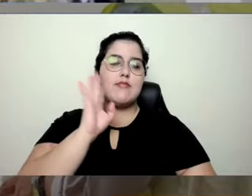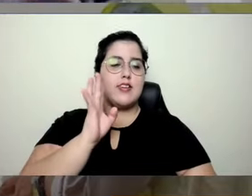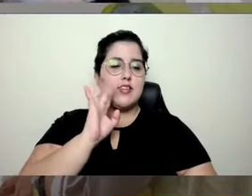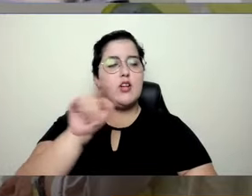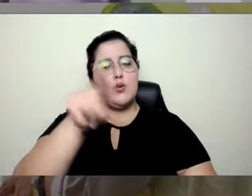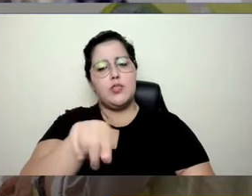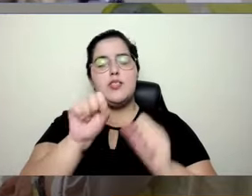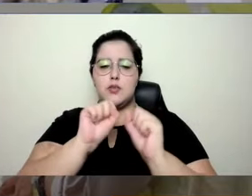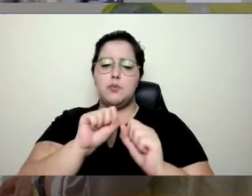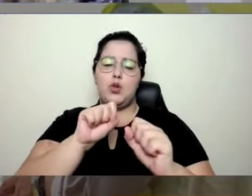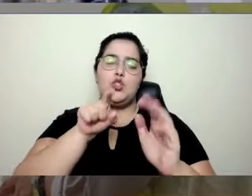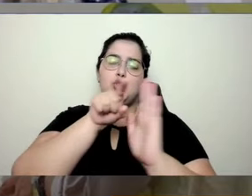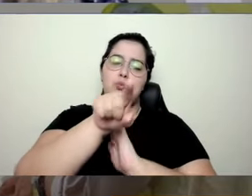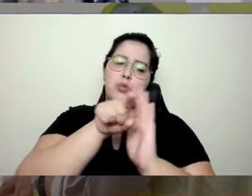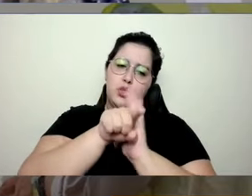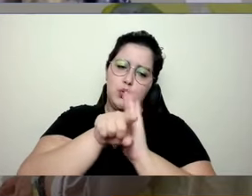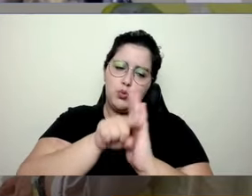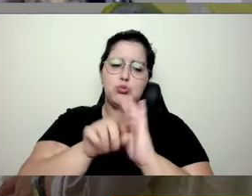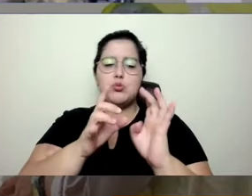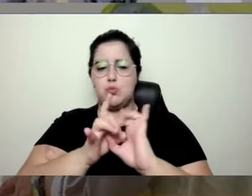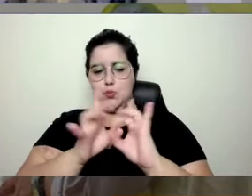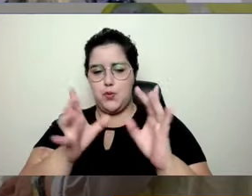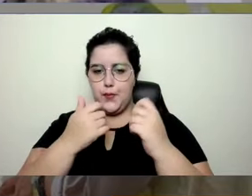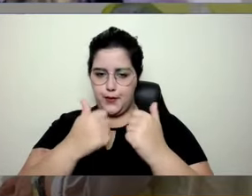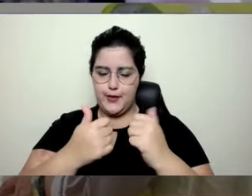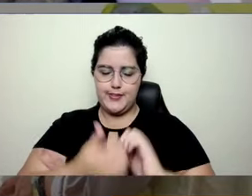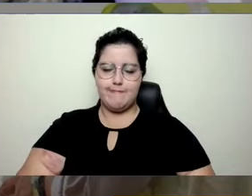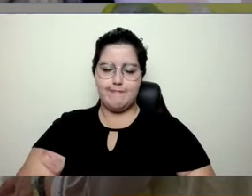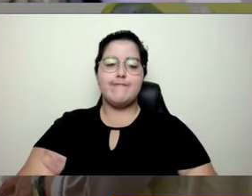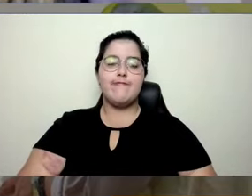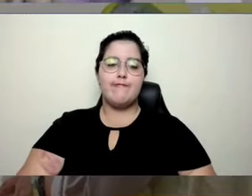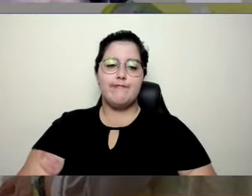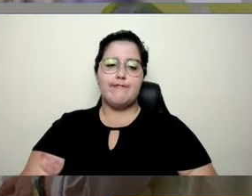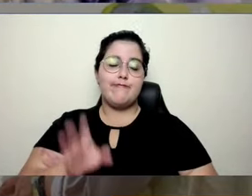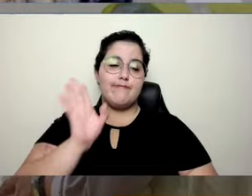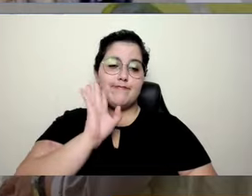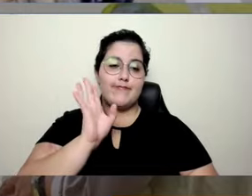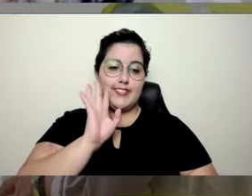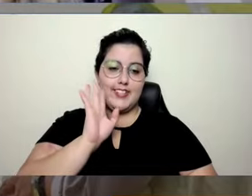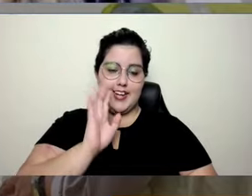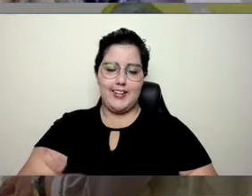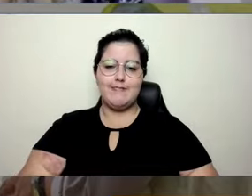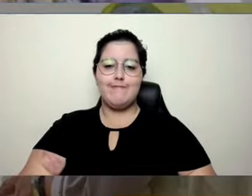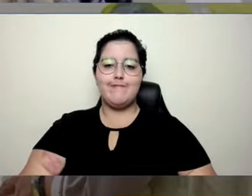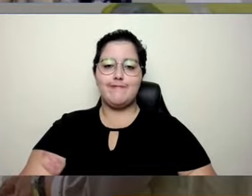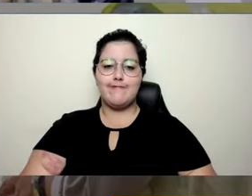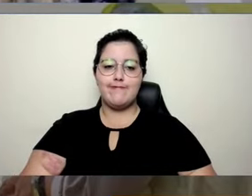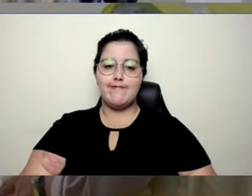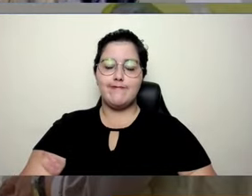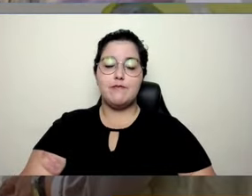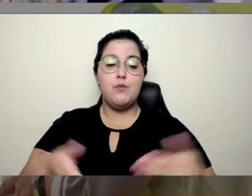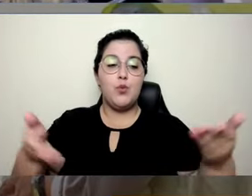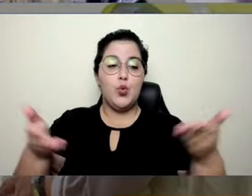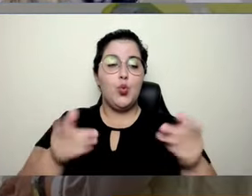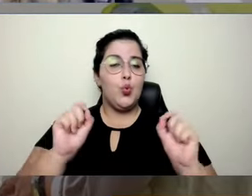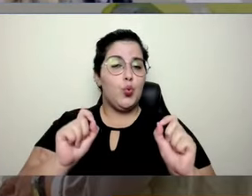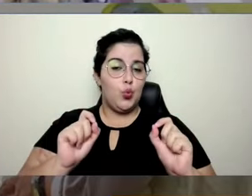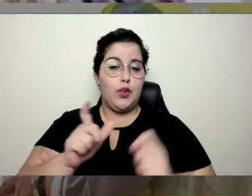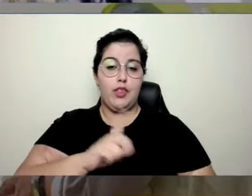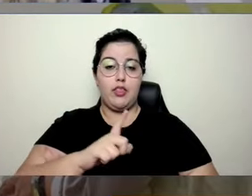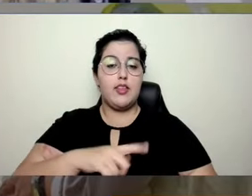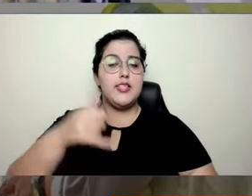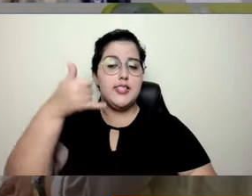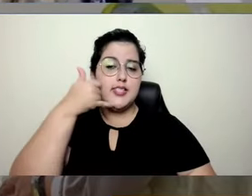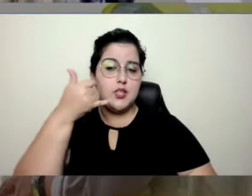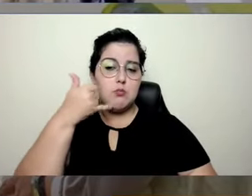mandar alguma pergunta, a gente está aqui à disposição de vocês. E, enfim, hoje o celular, óculos